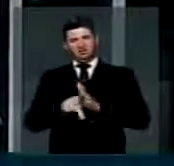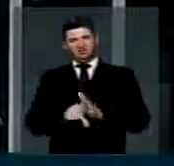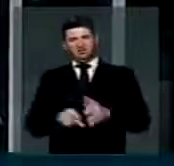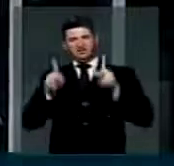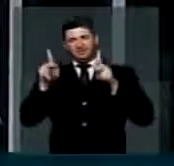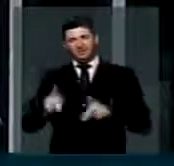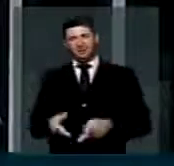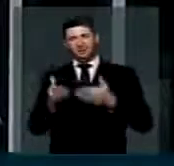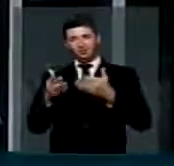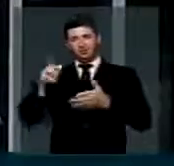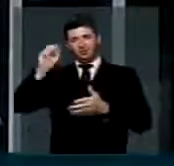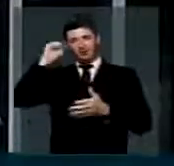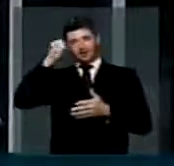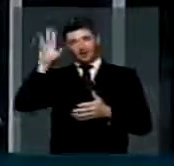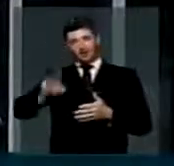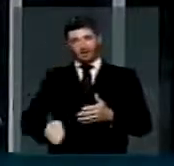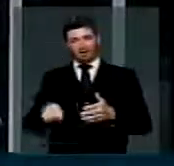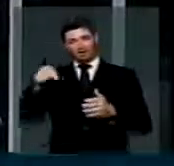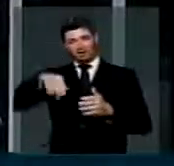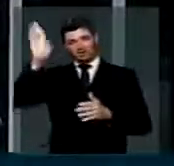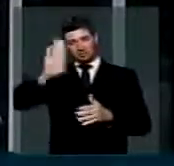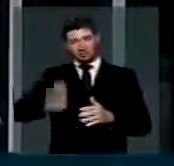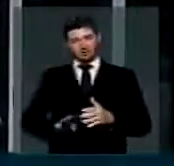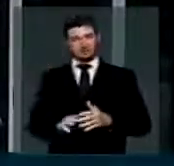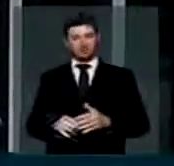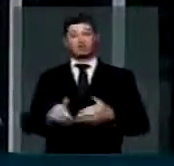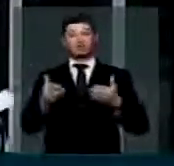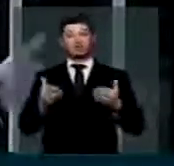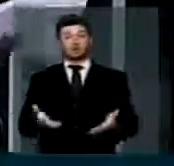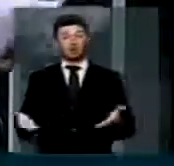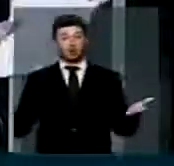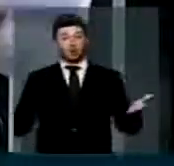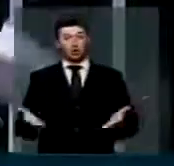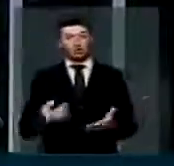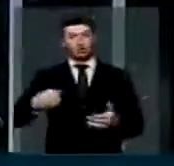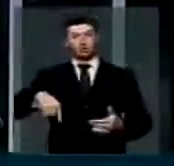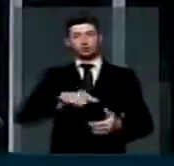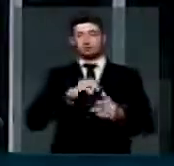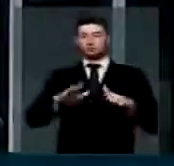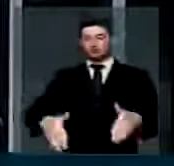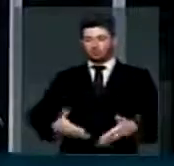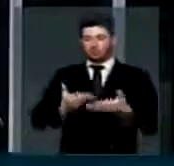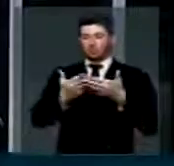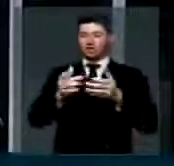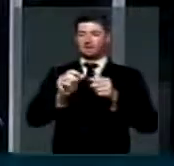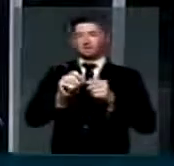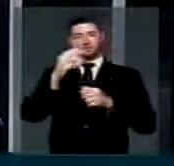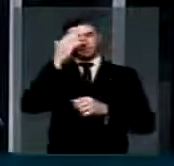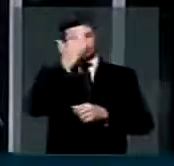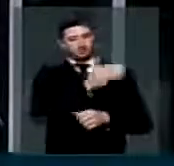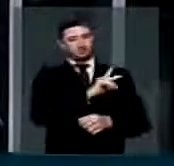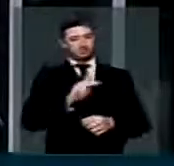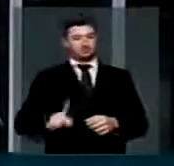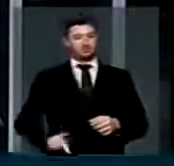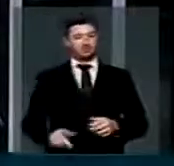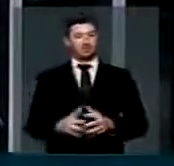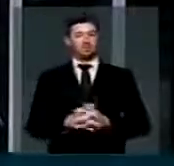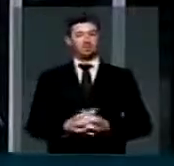povo africano no nosso país. E hoje temos que render-lhes homenagem. Muito obrigada, senhor presidente.